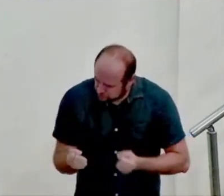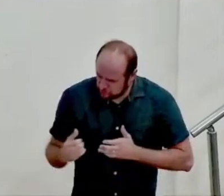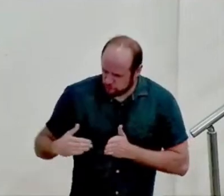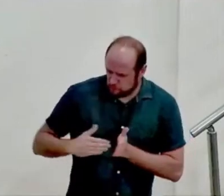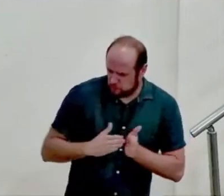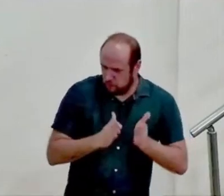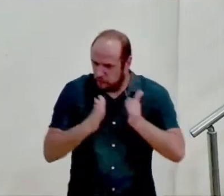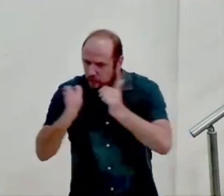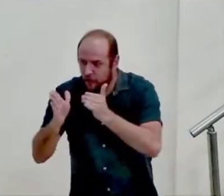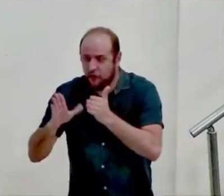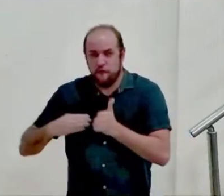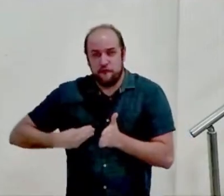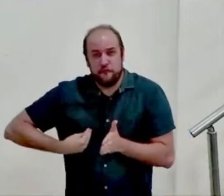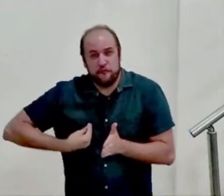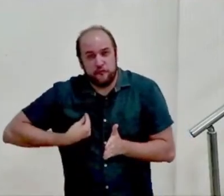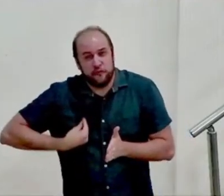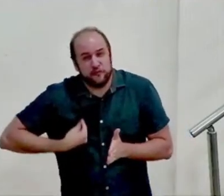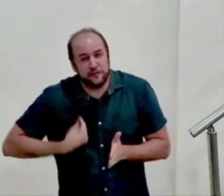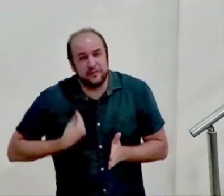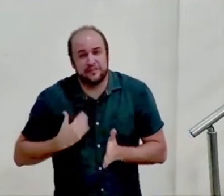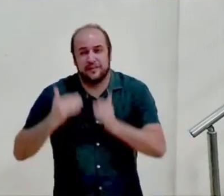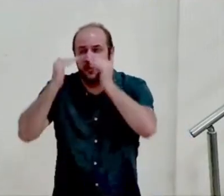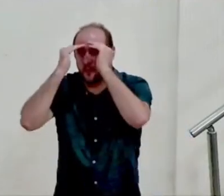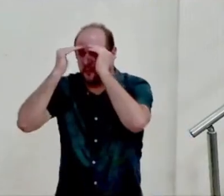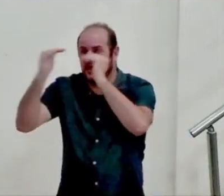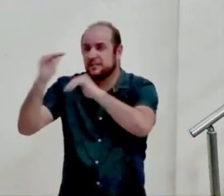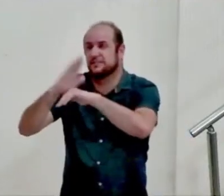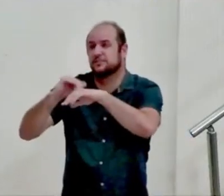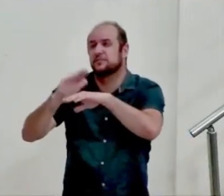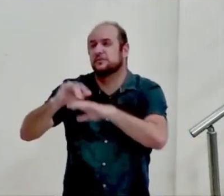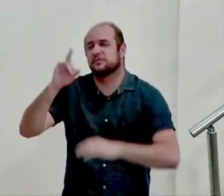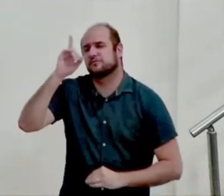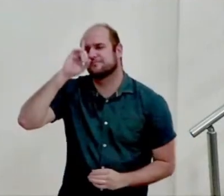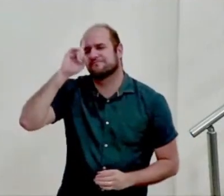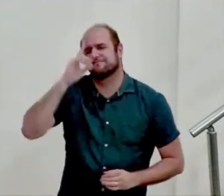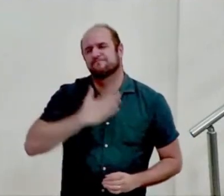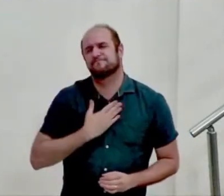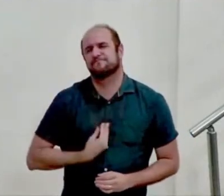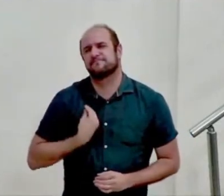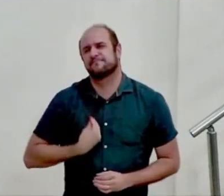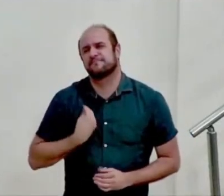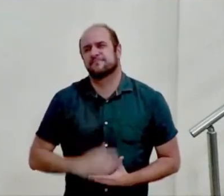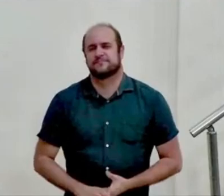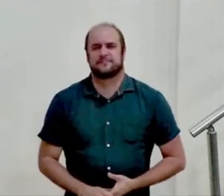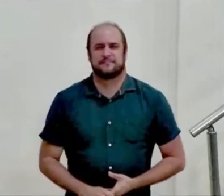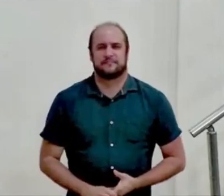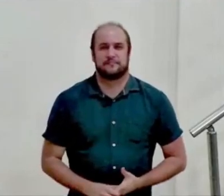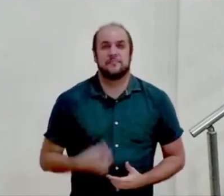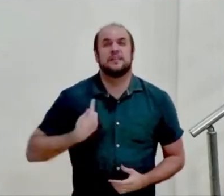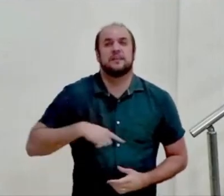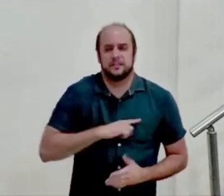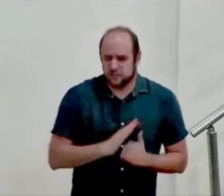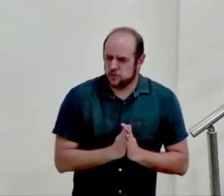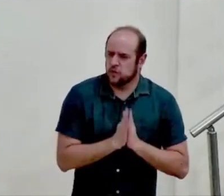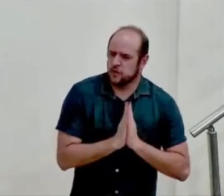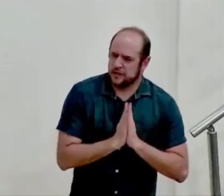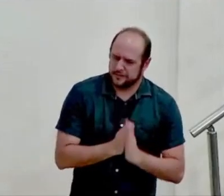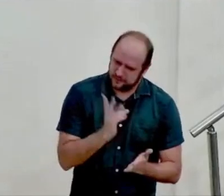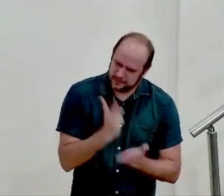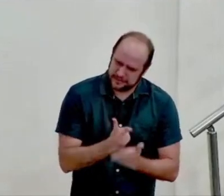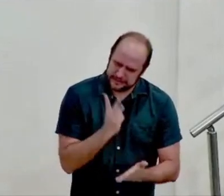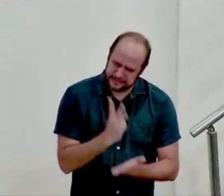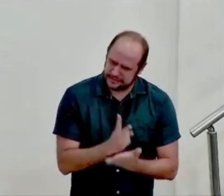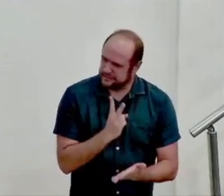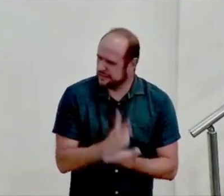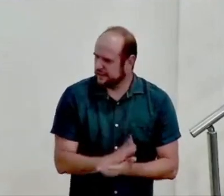a viver e obedecer esse chamado todos os dias da minha vida é o que nós devemos orar contínuo e constantemente meus